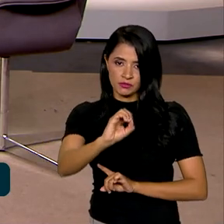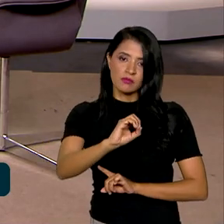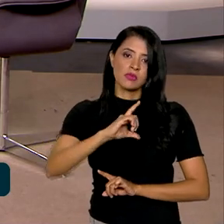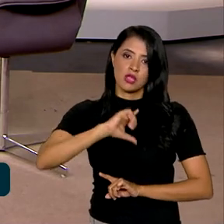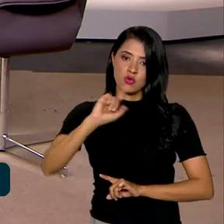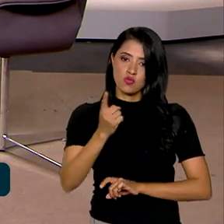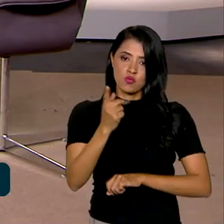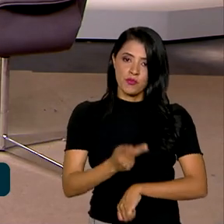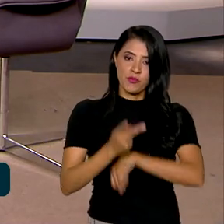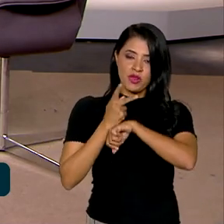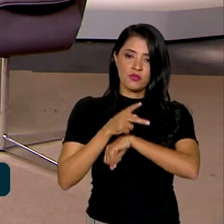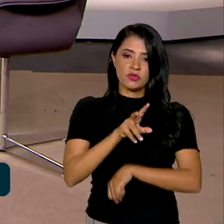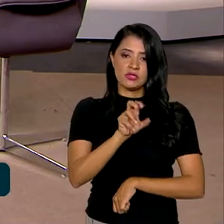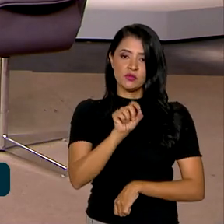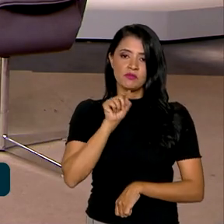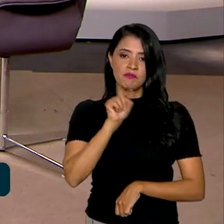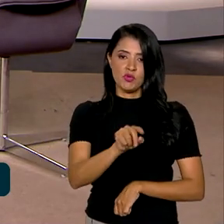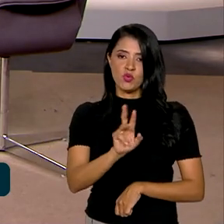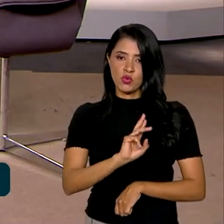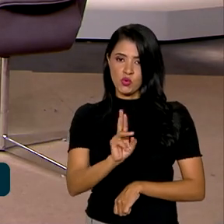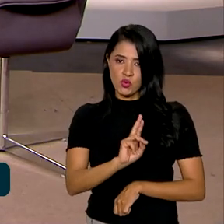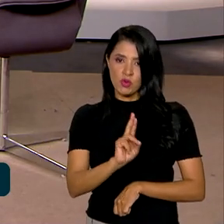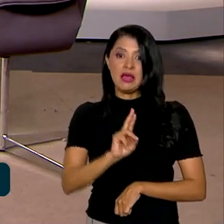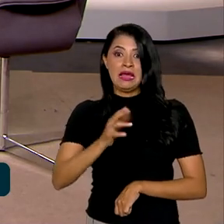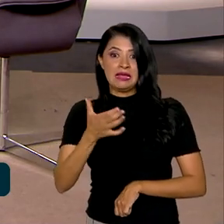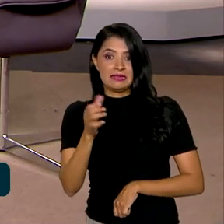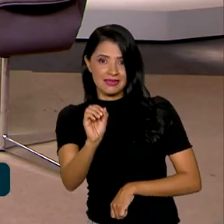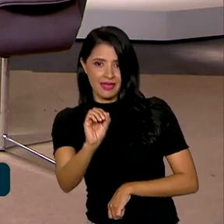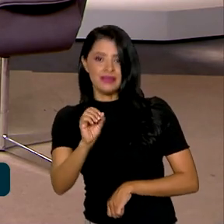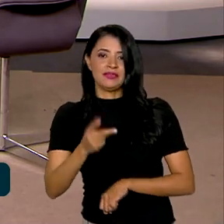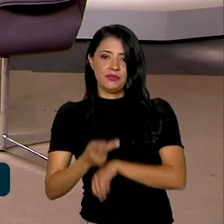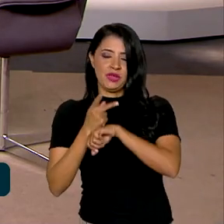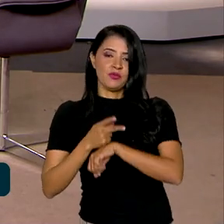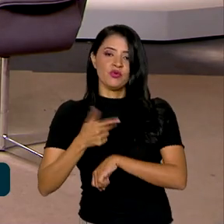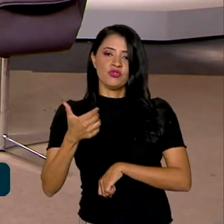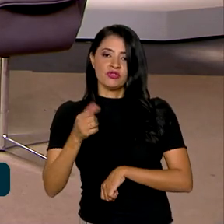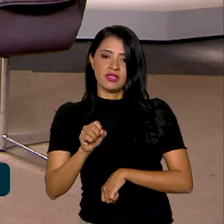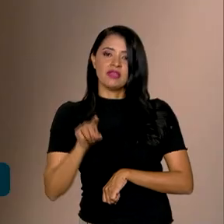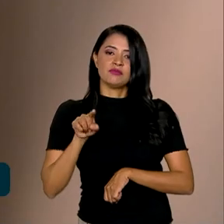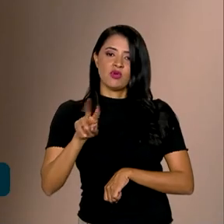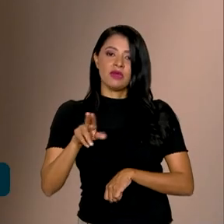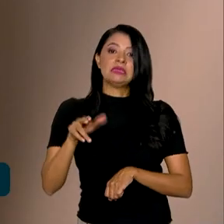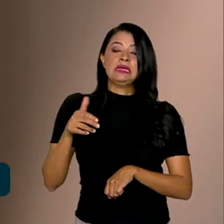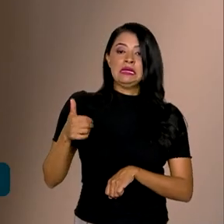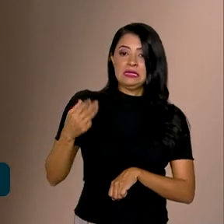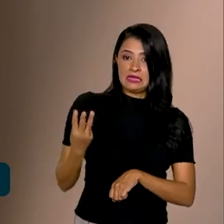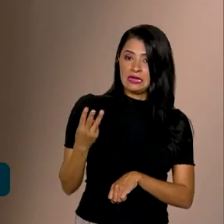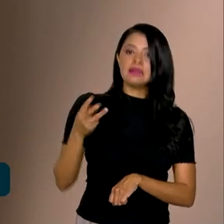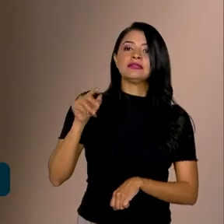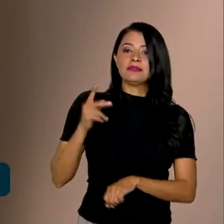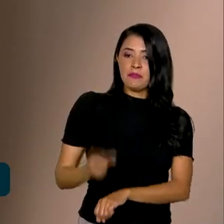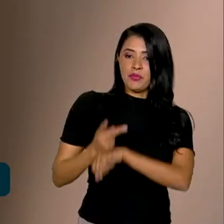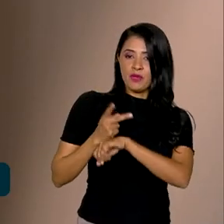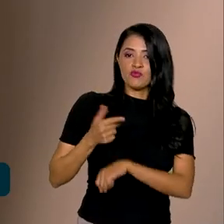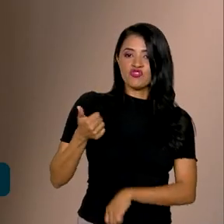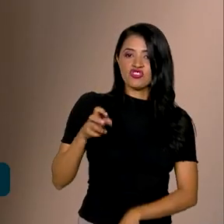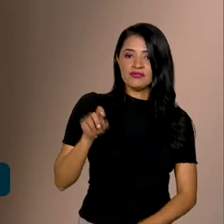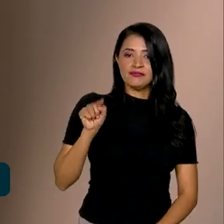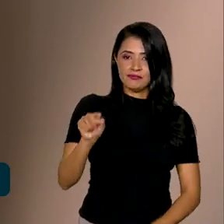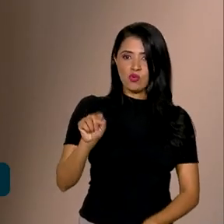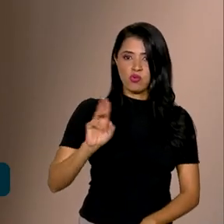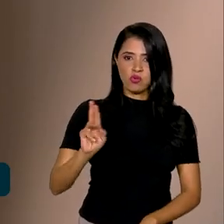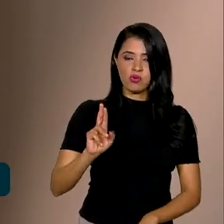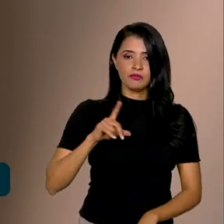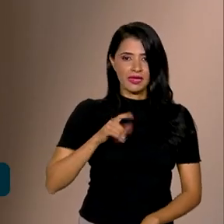um prêmio de 50 mil reais, dez prêmios de 5 mil reais e três prêmios de 15 mil reais. E olha só que interessante, uma